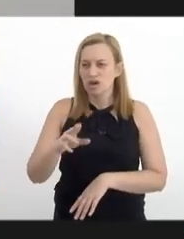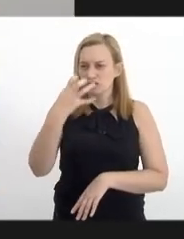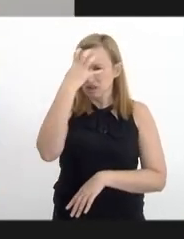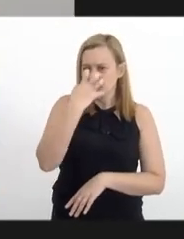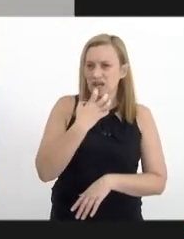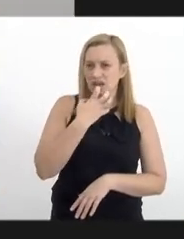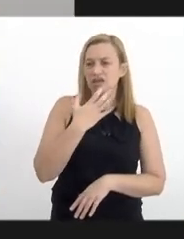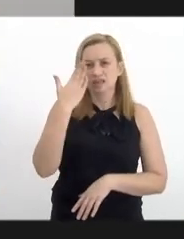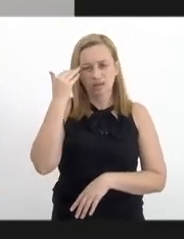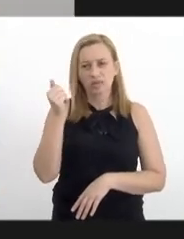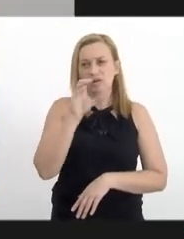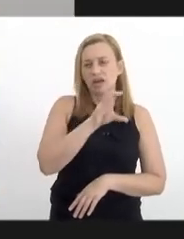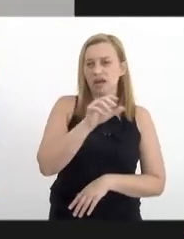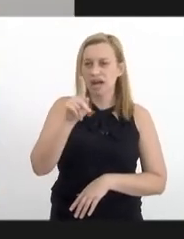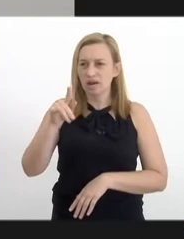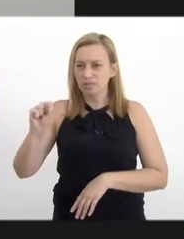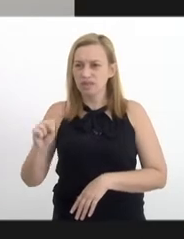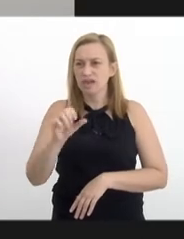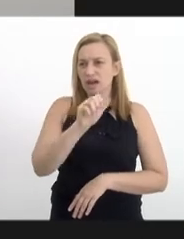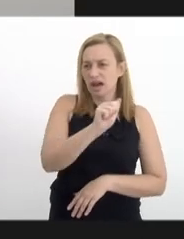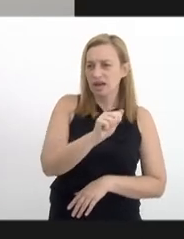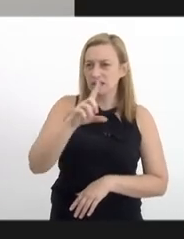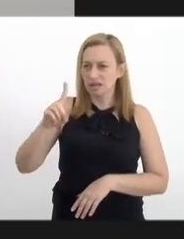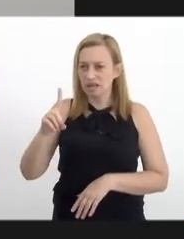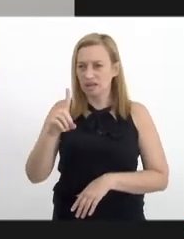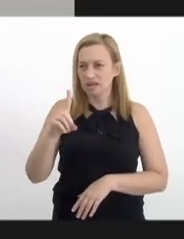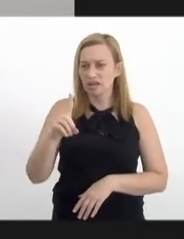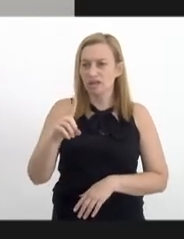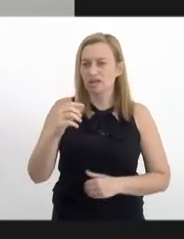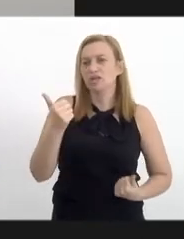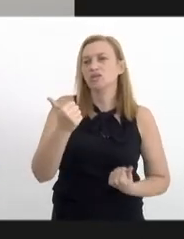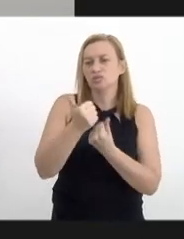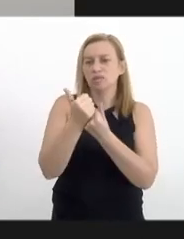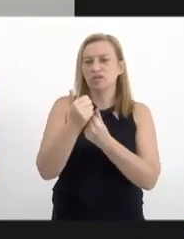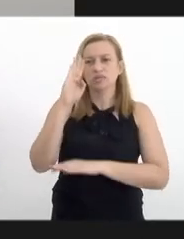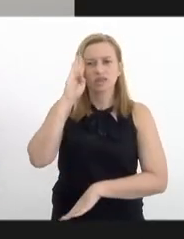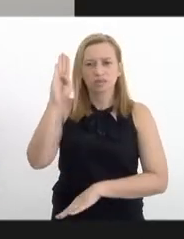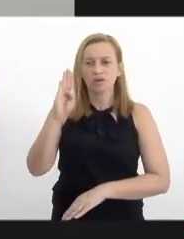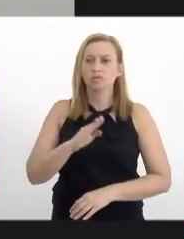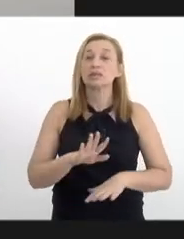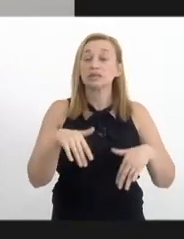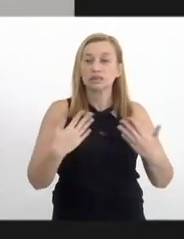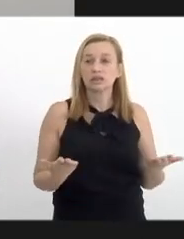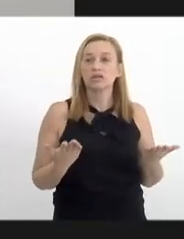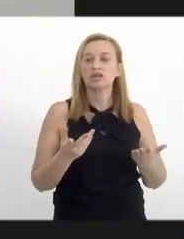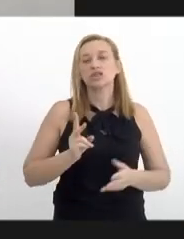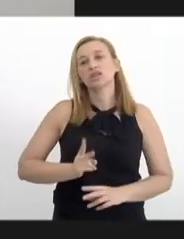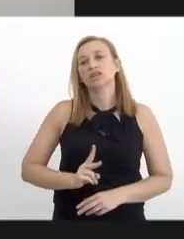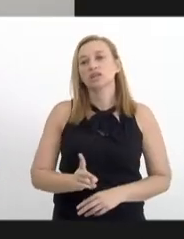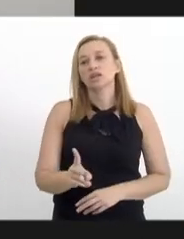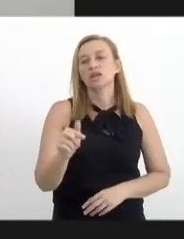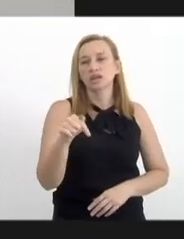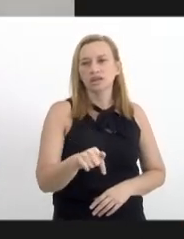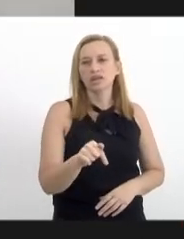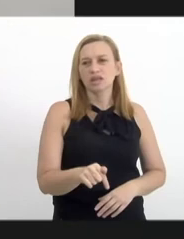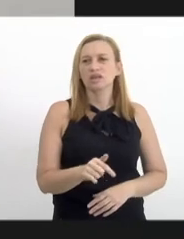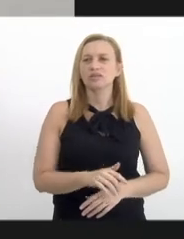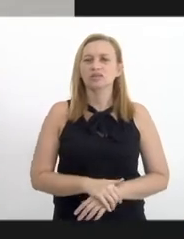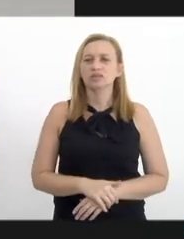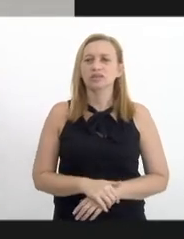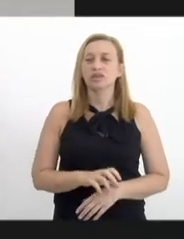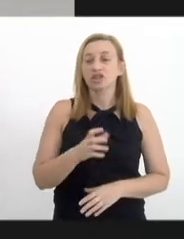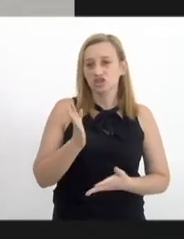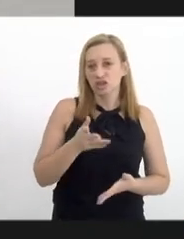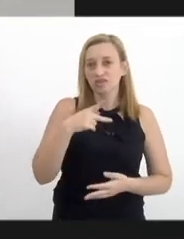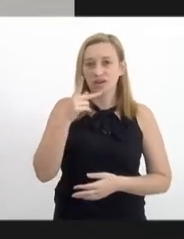sabe que são os CAPSAD do Estado que têm dado um suporte fundamental. Então, gente segue aqui, acho que já estaporei os cinco minutos,